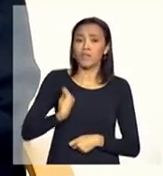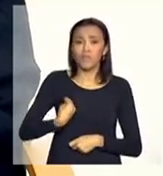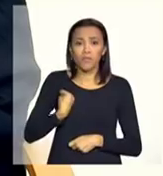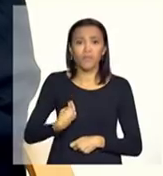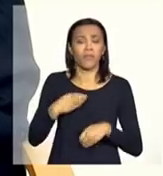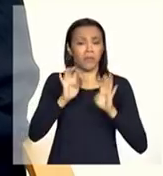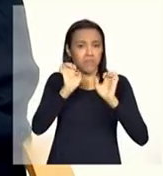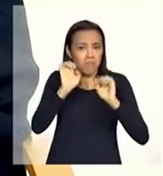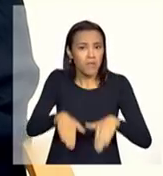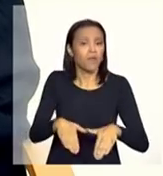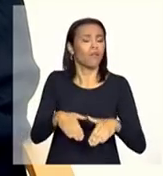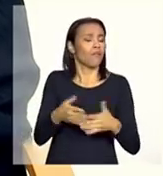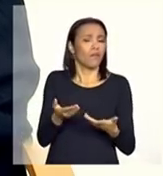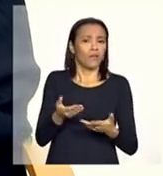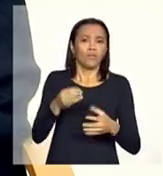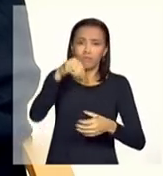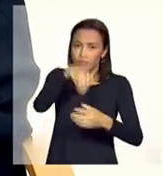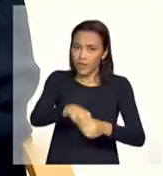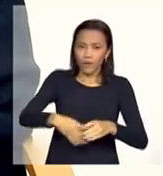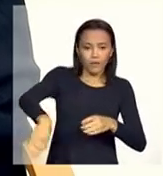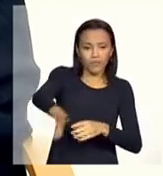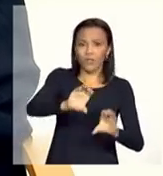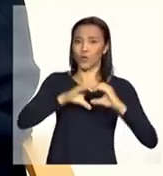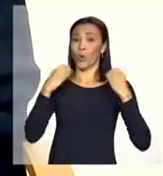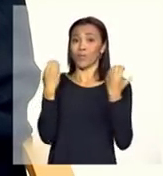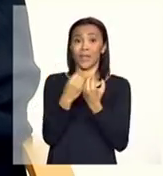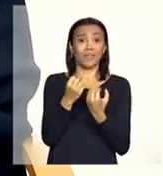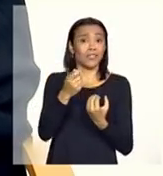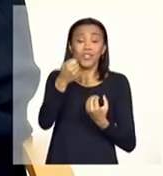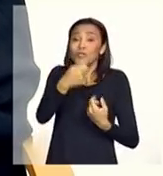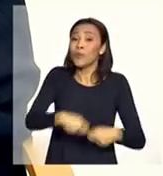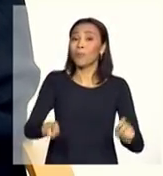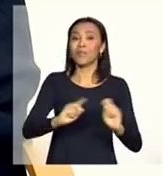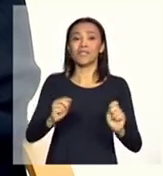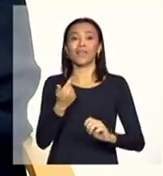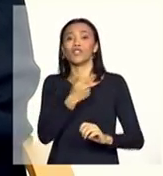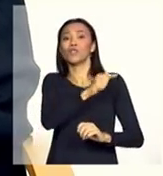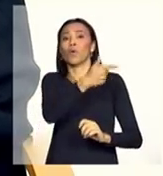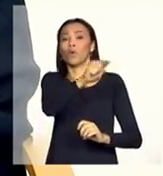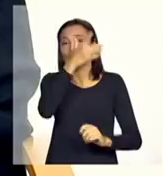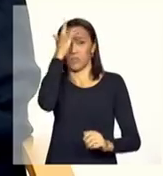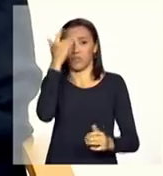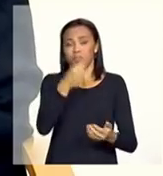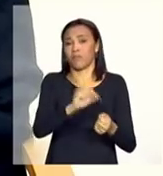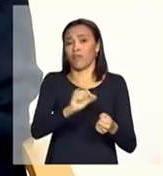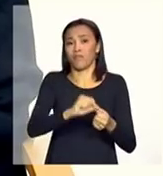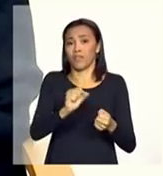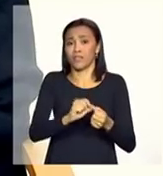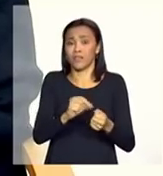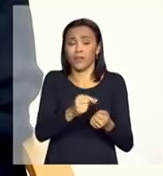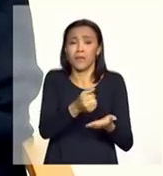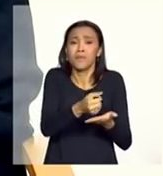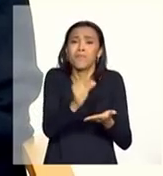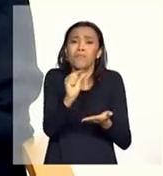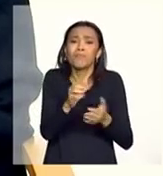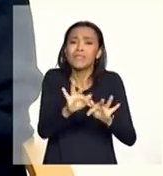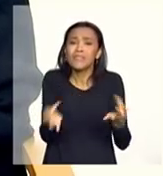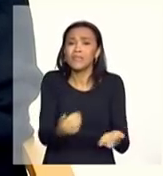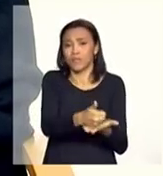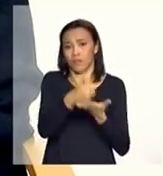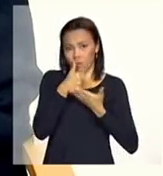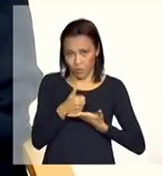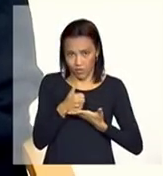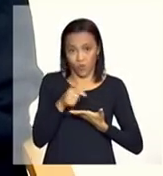viver, né, na sua comunidade, sem precisar de outras pessoas para realizar pequenos apoios como esse, né. Então,